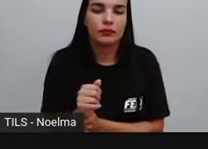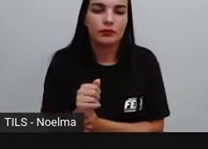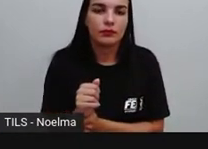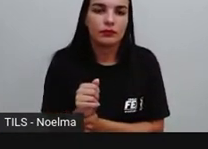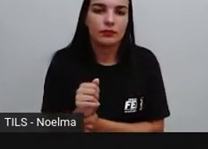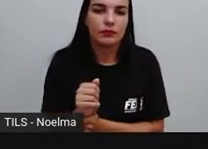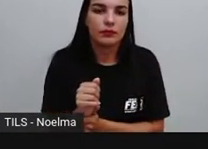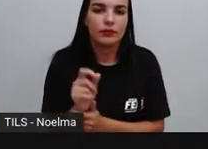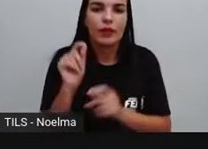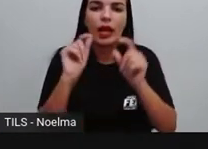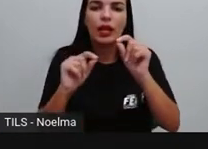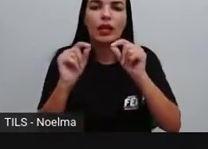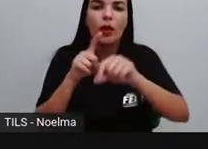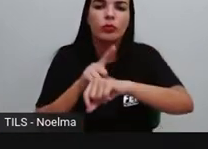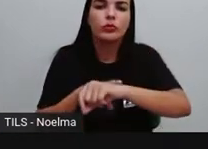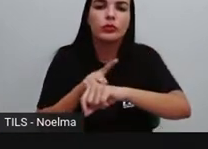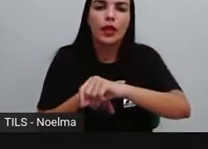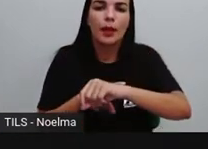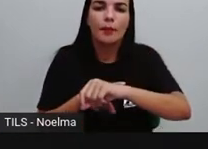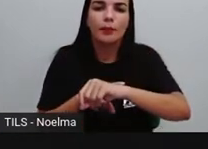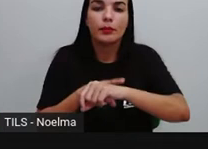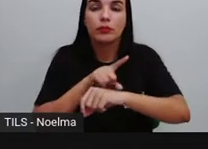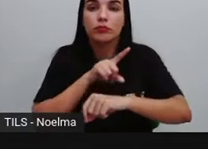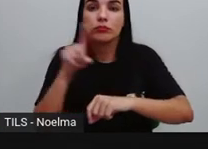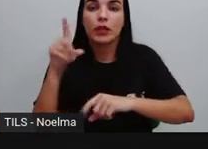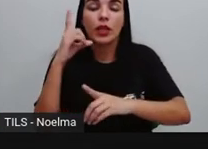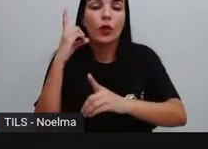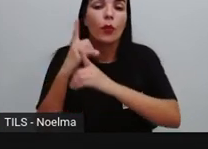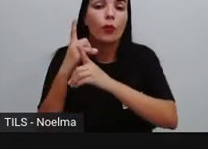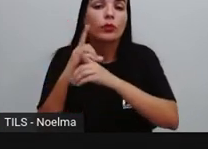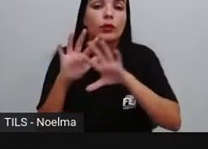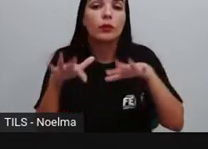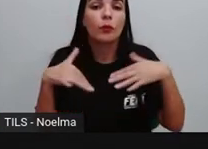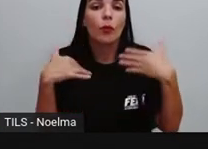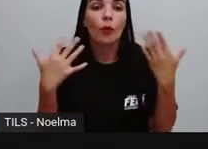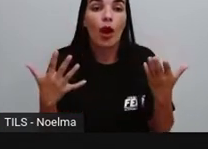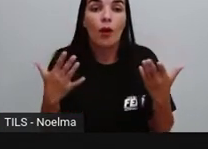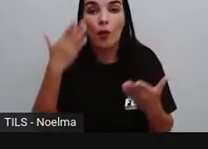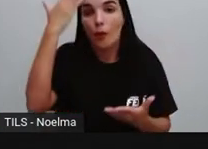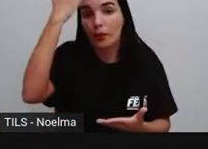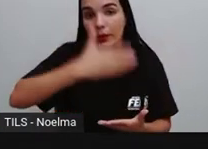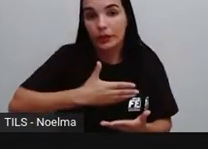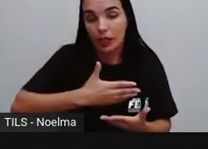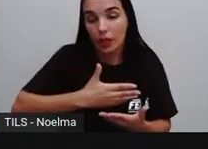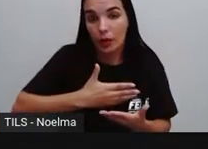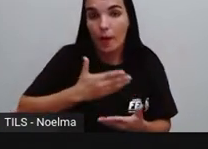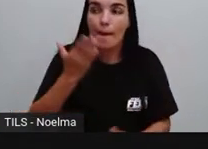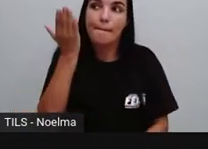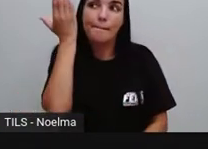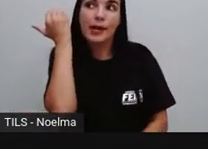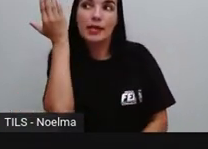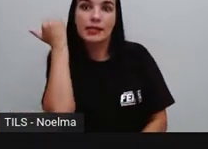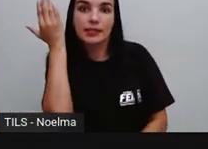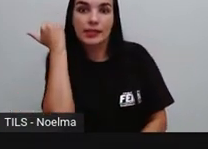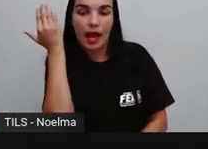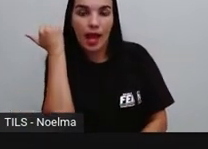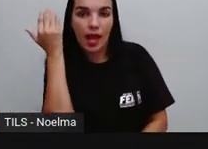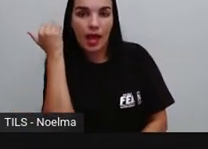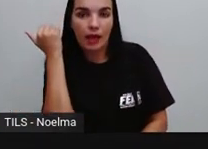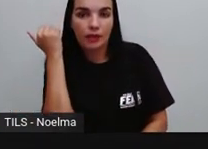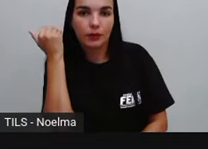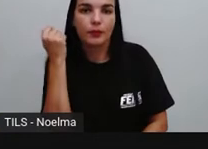algum. Em que tempo, no caso, ele se encontra aí? Comprometeu, como eu disse pra vocês. É o quê?